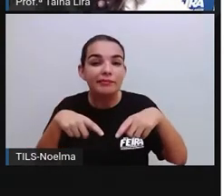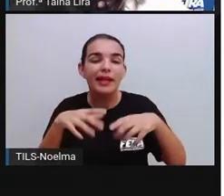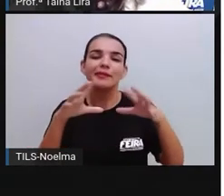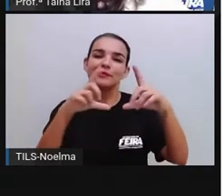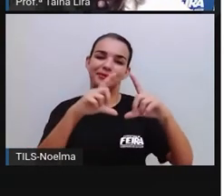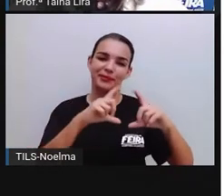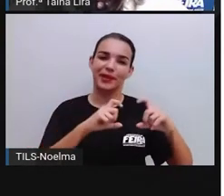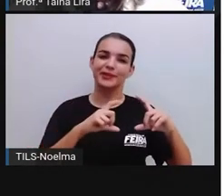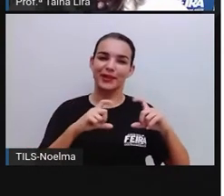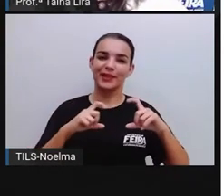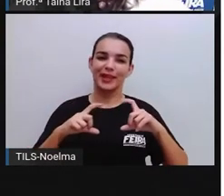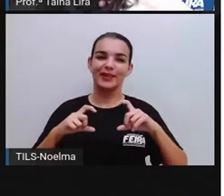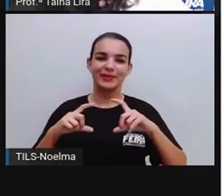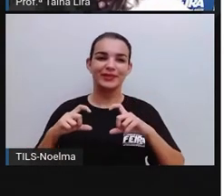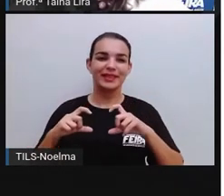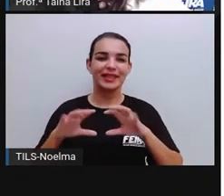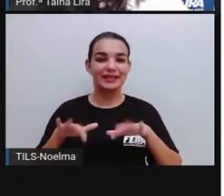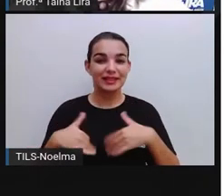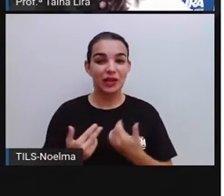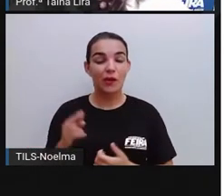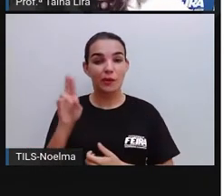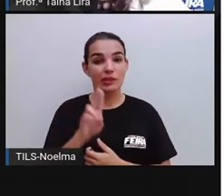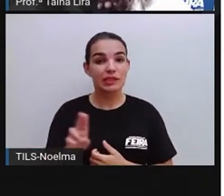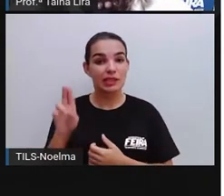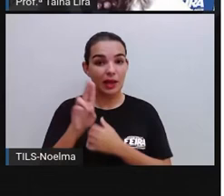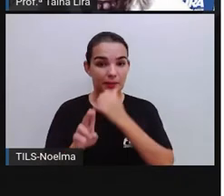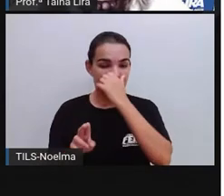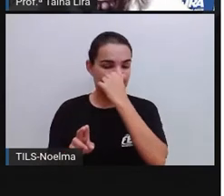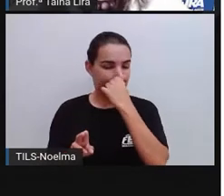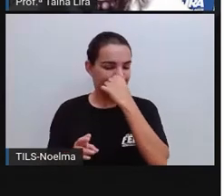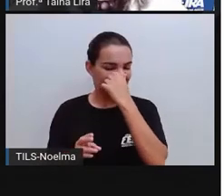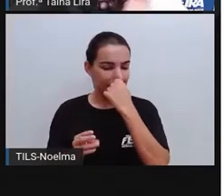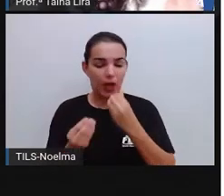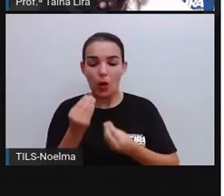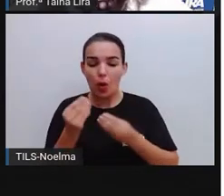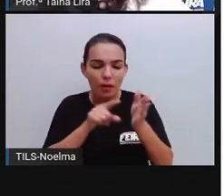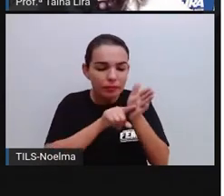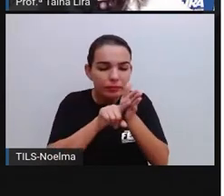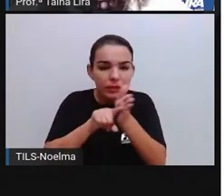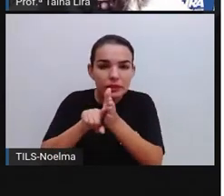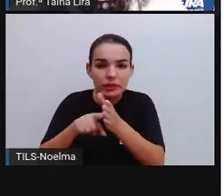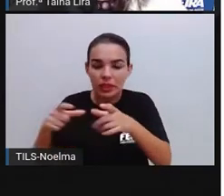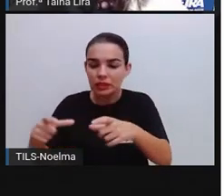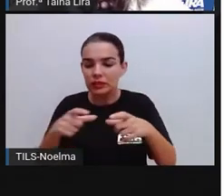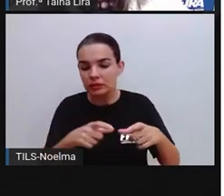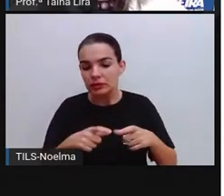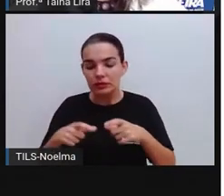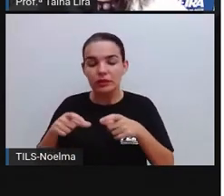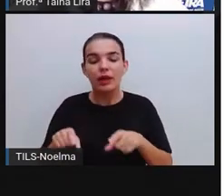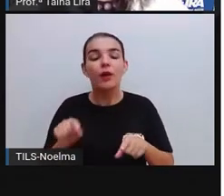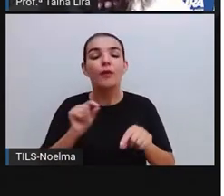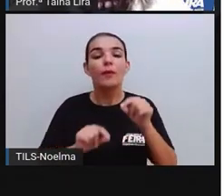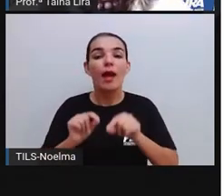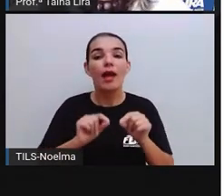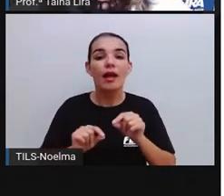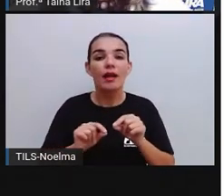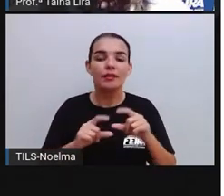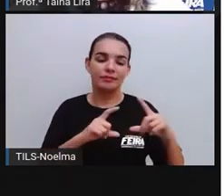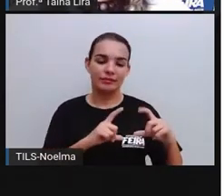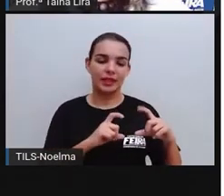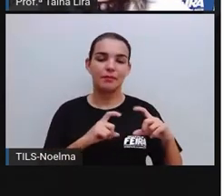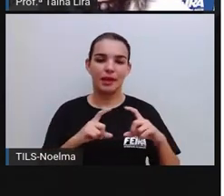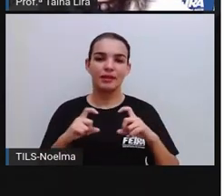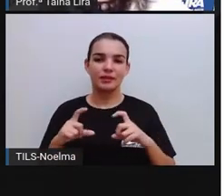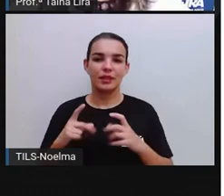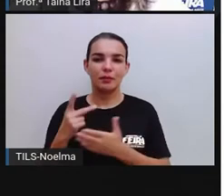utilizamos aqui, tá? Então, olha lá, investigação dos espaços de convivência através de imagens. podemos